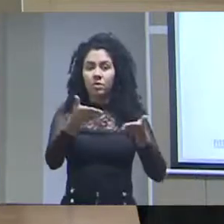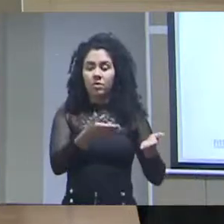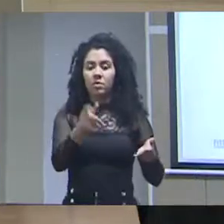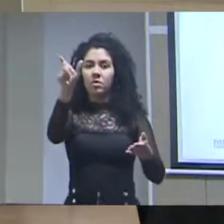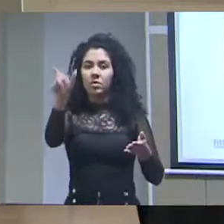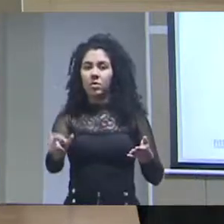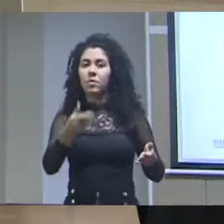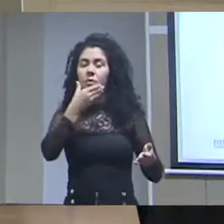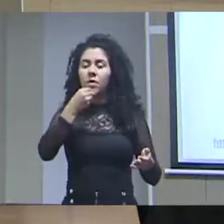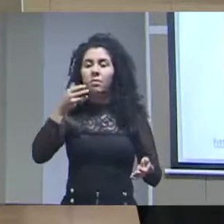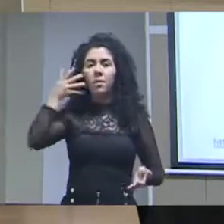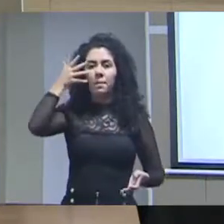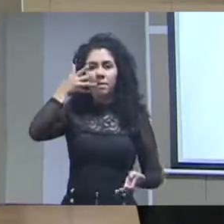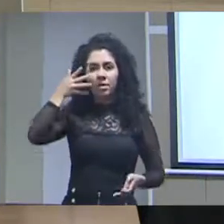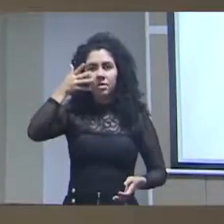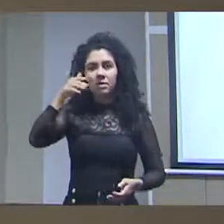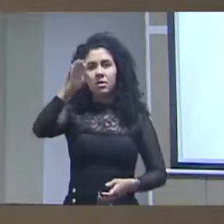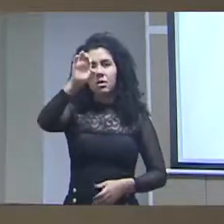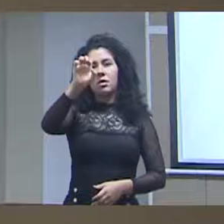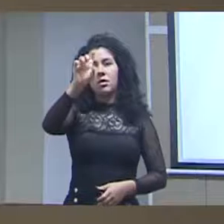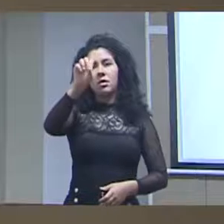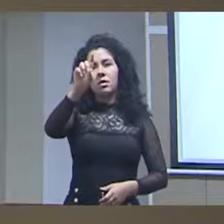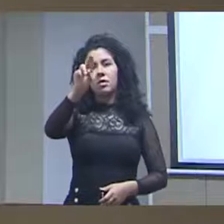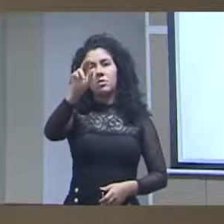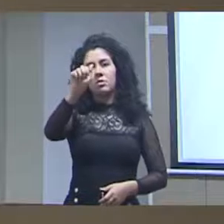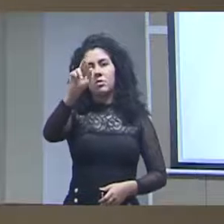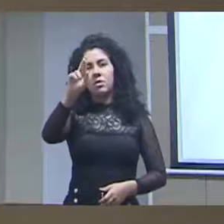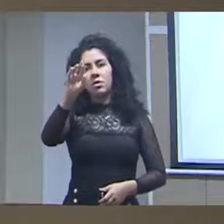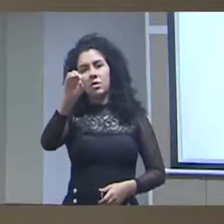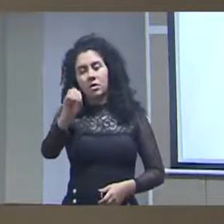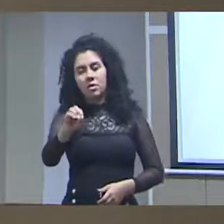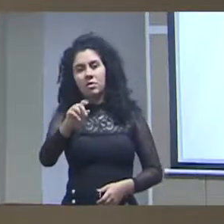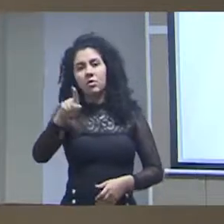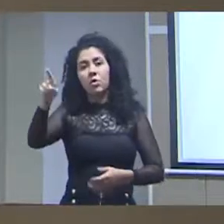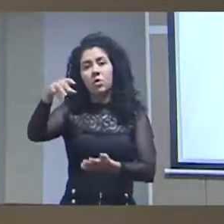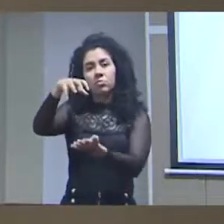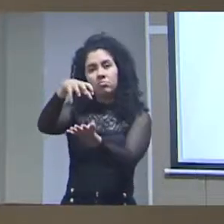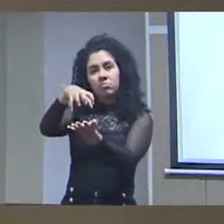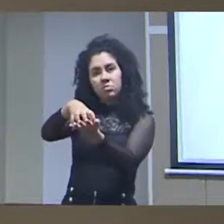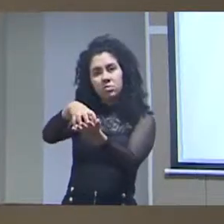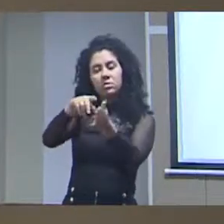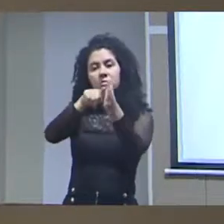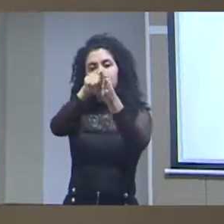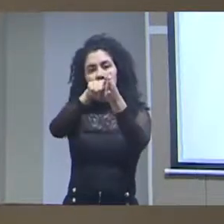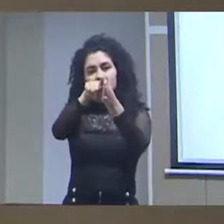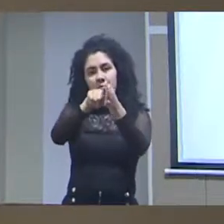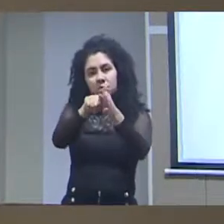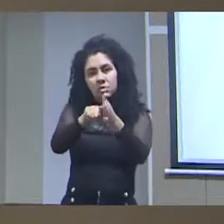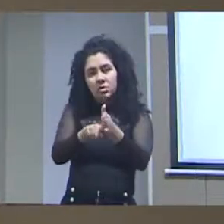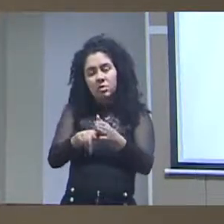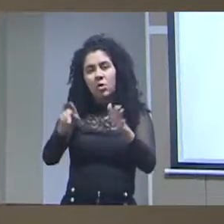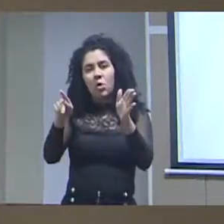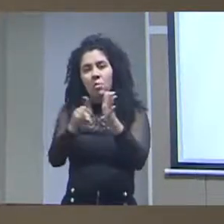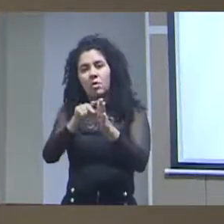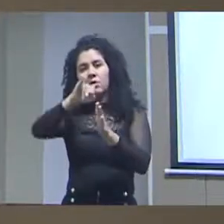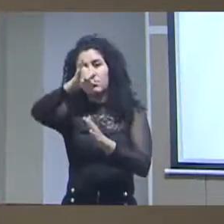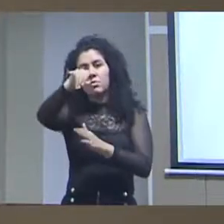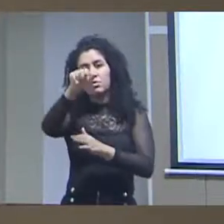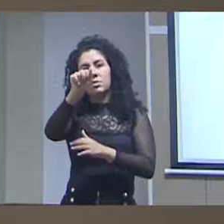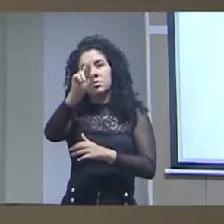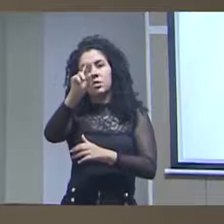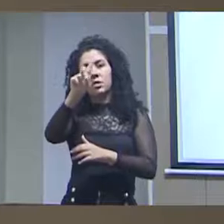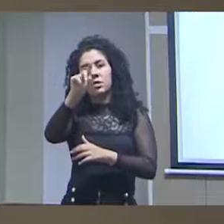Convidamos o palestrante Eduardo Dalsin, do Núcleo de Computação Científica e Geoprocessamento do Instituto de Pesquisas